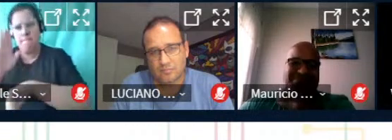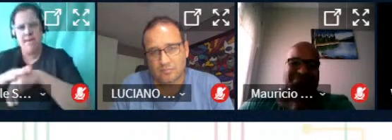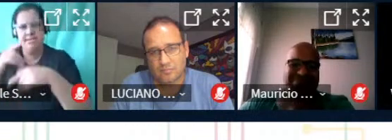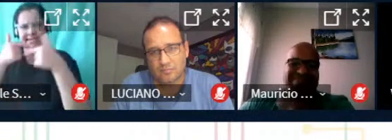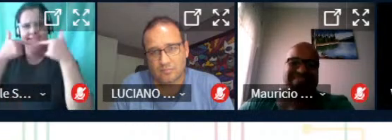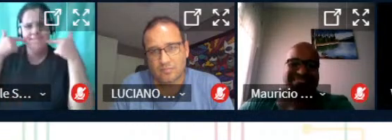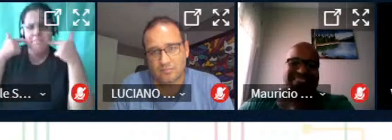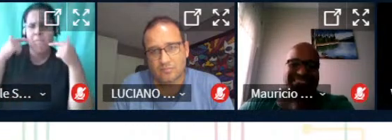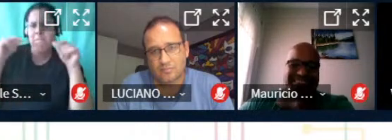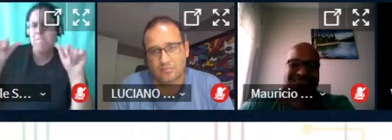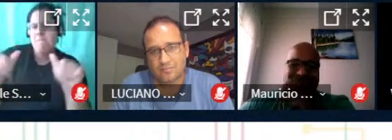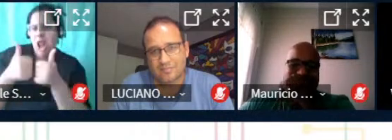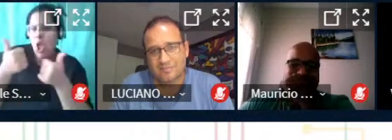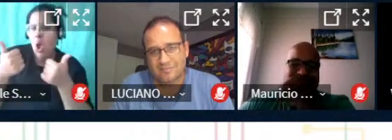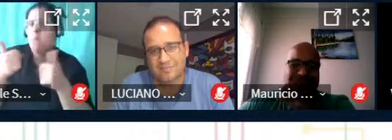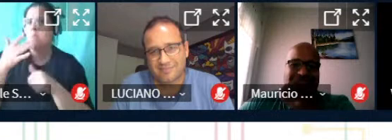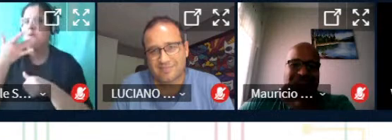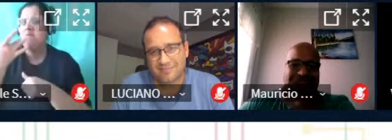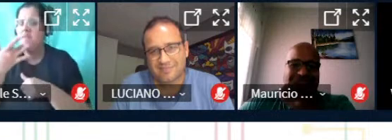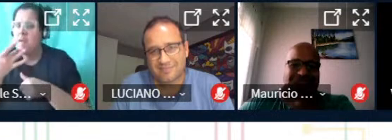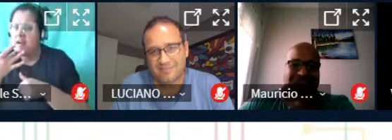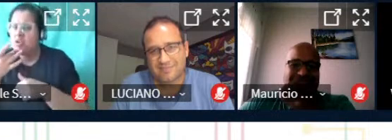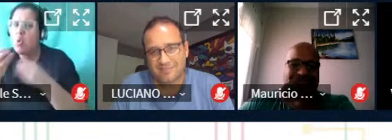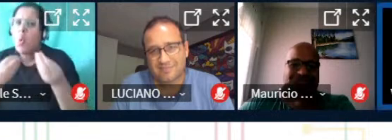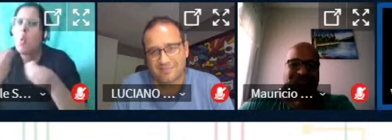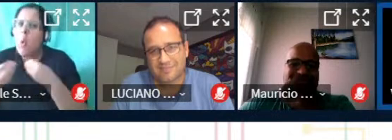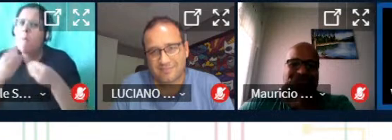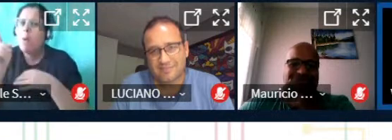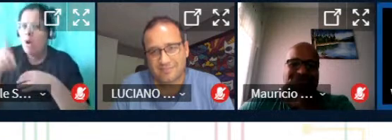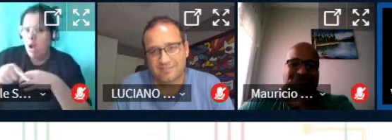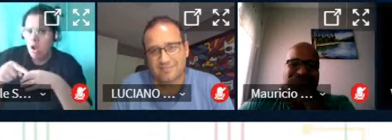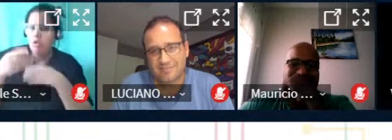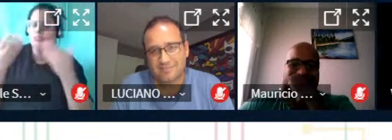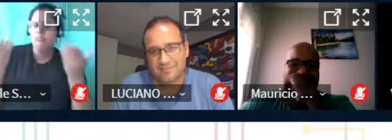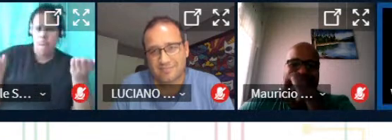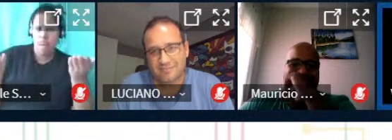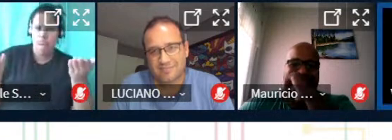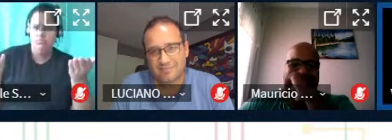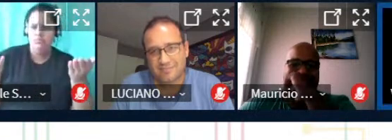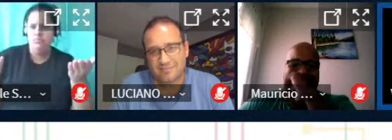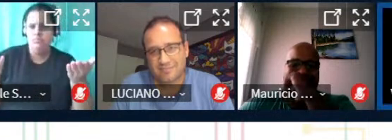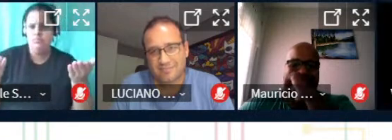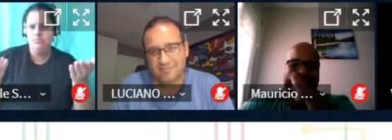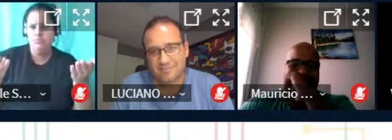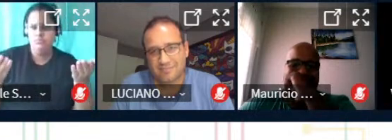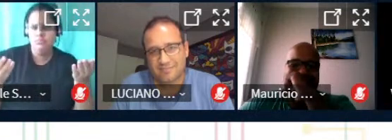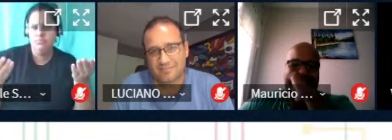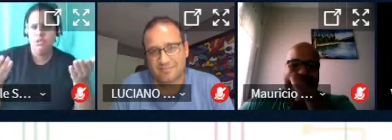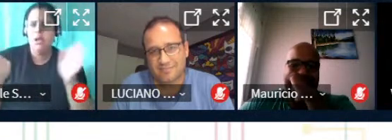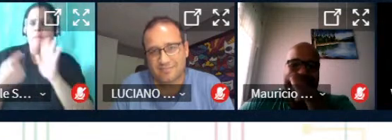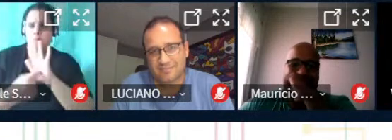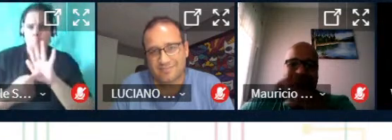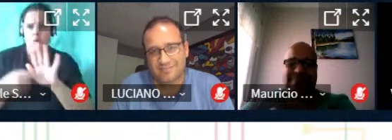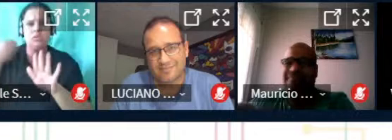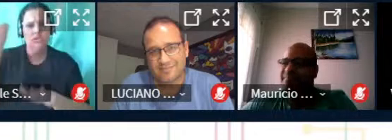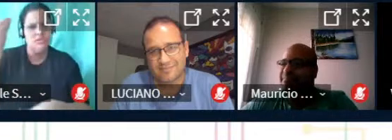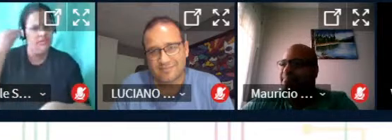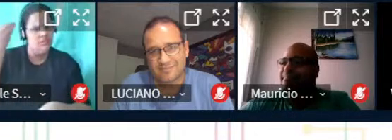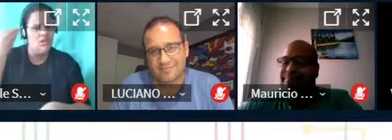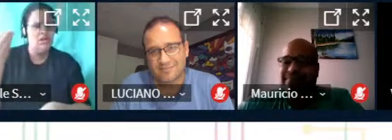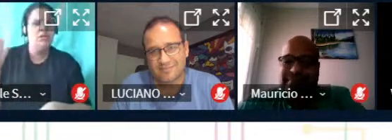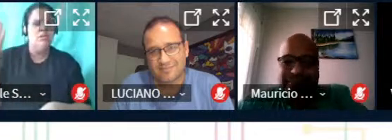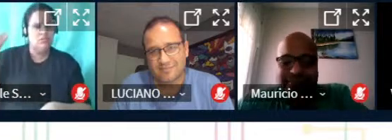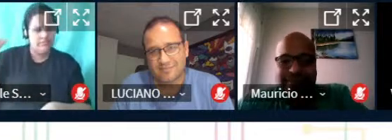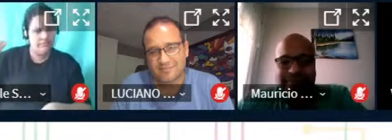mais facilitado como é que foi? é assim que funcionou? assim que tem funcionado? vocês trazem à tona essas experiências anteriores